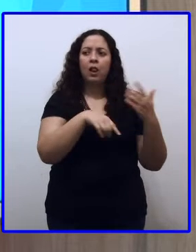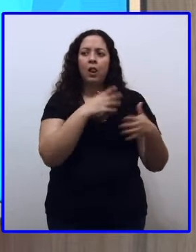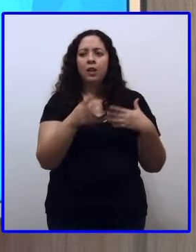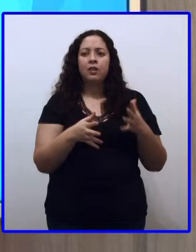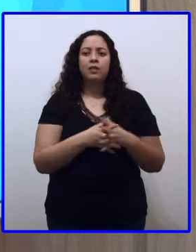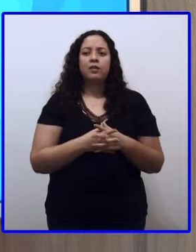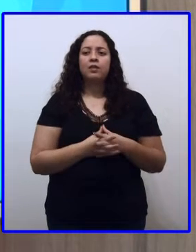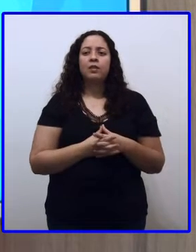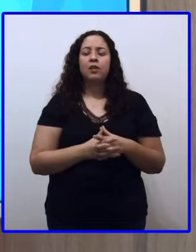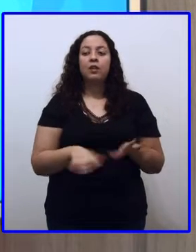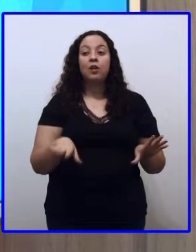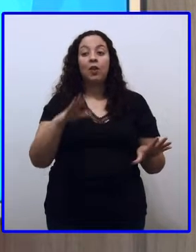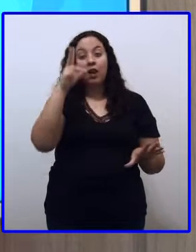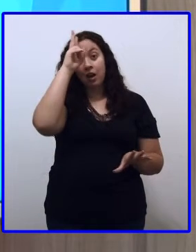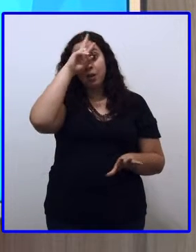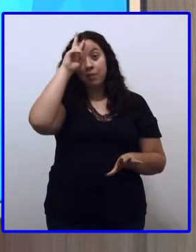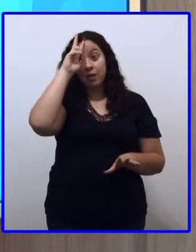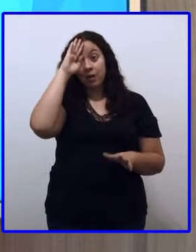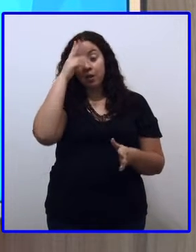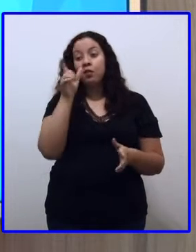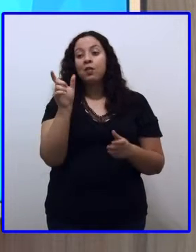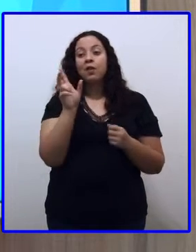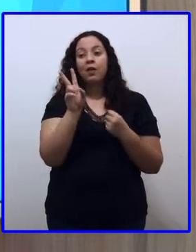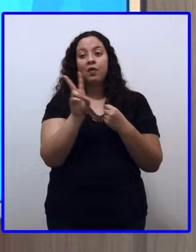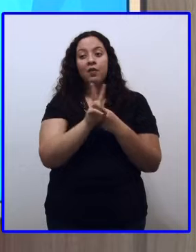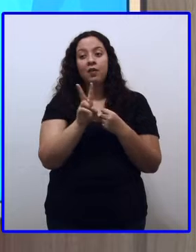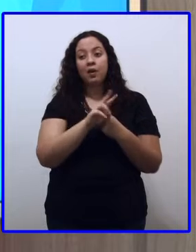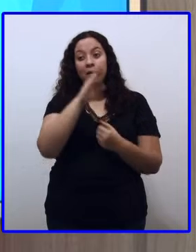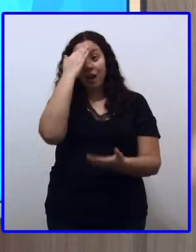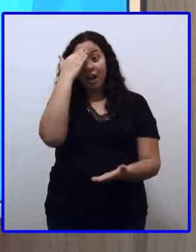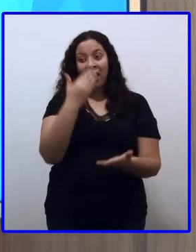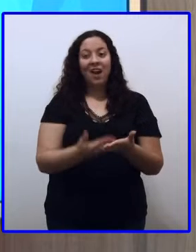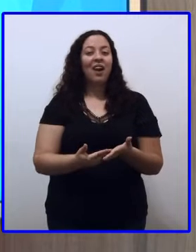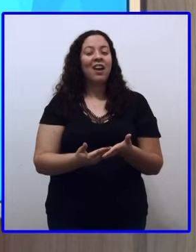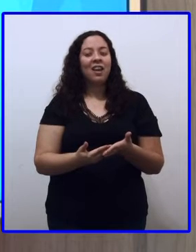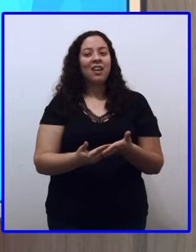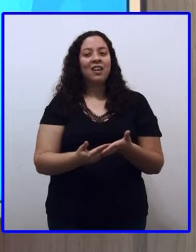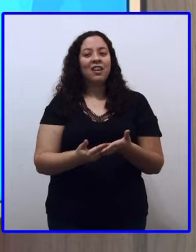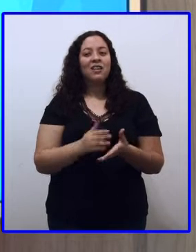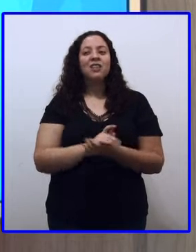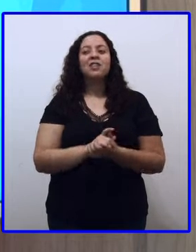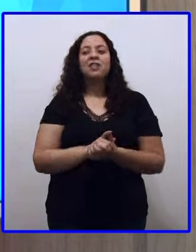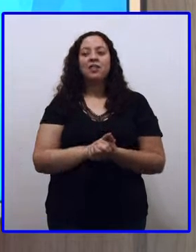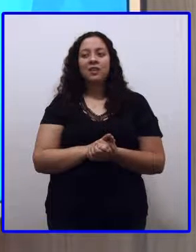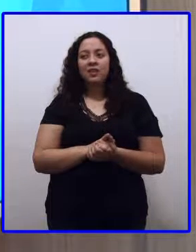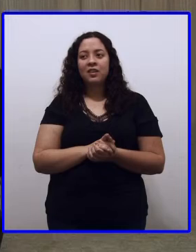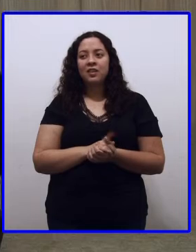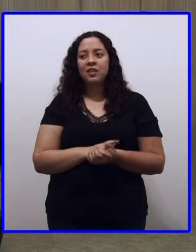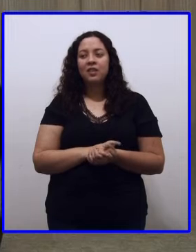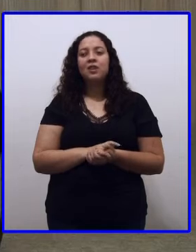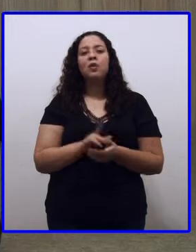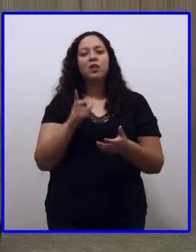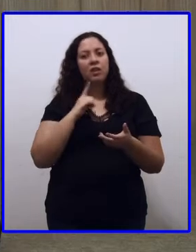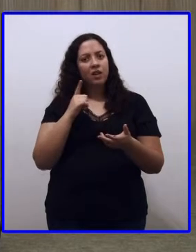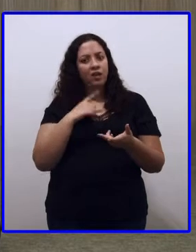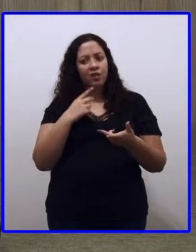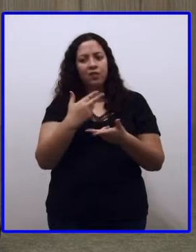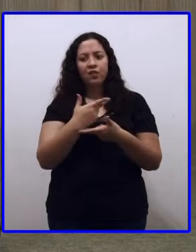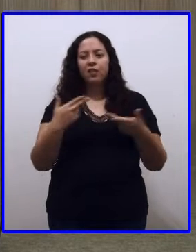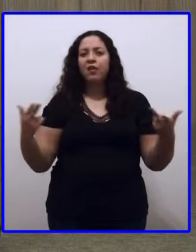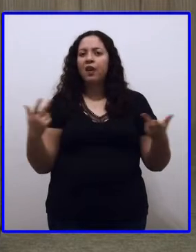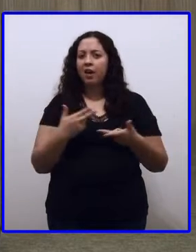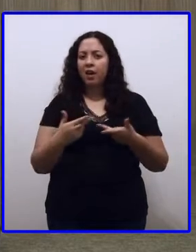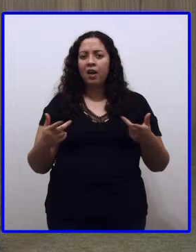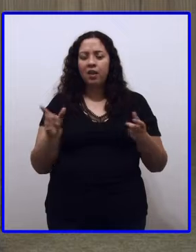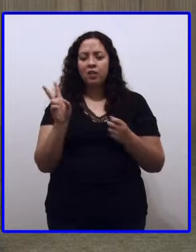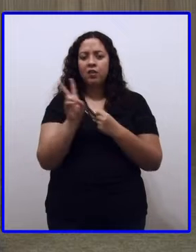Do verbo, novamente, acreditar. Só que aqui, no caso, ele está no plural. Isso. Na mesma frase, né, pra Natália, nós temos